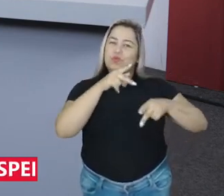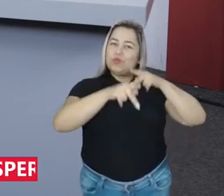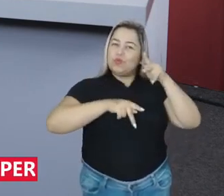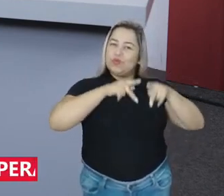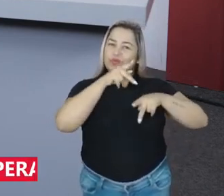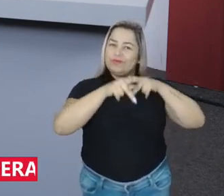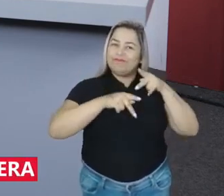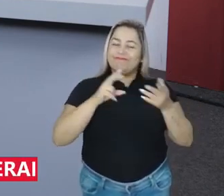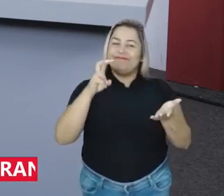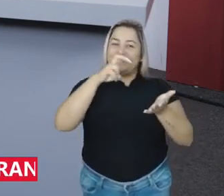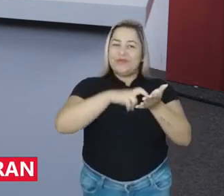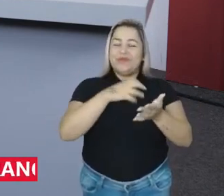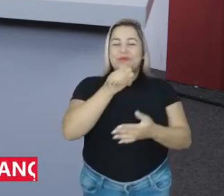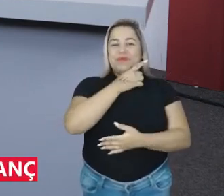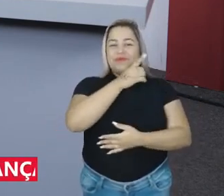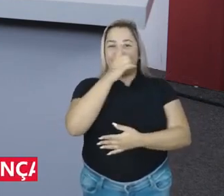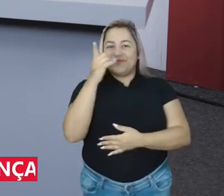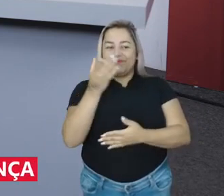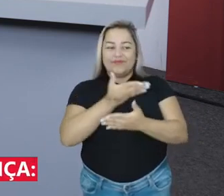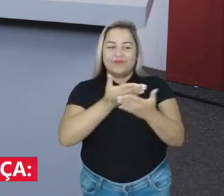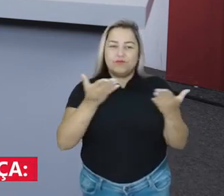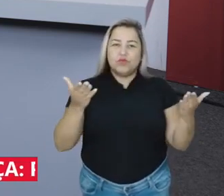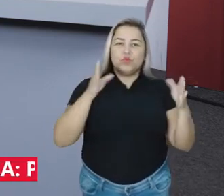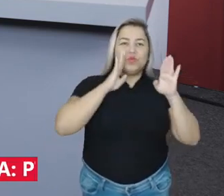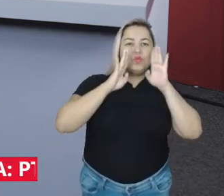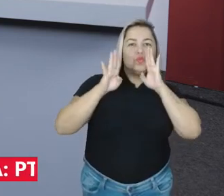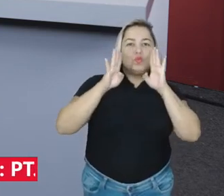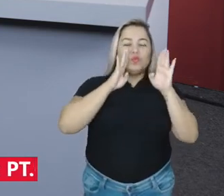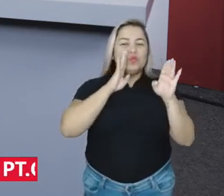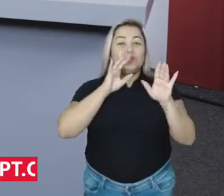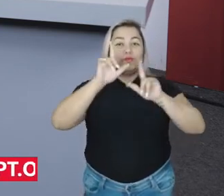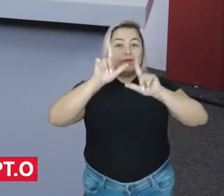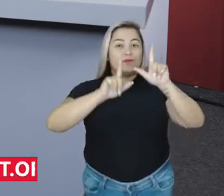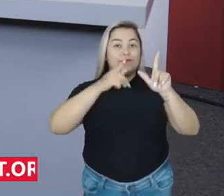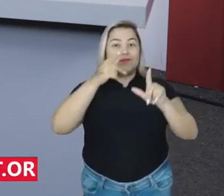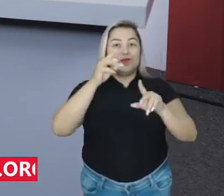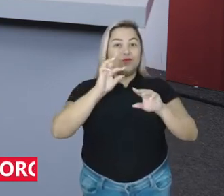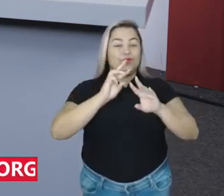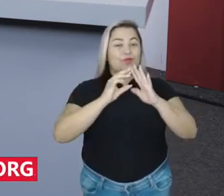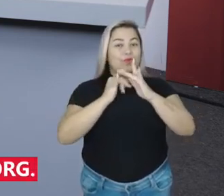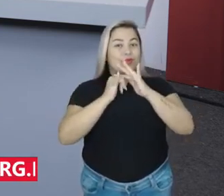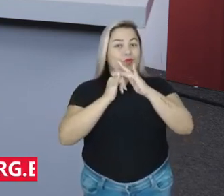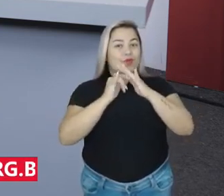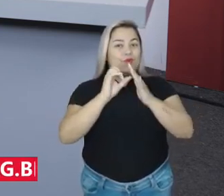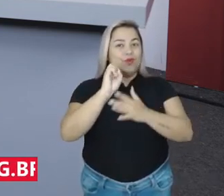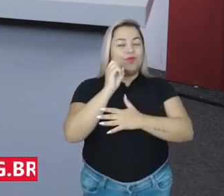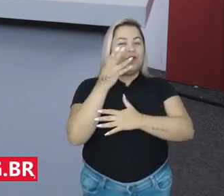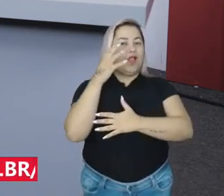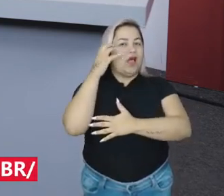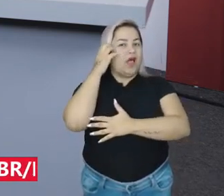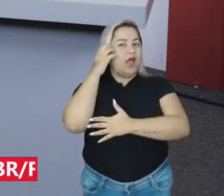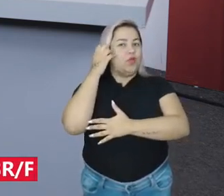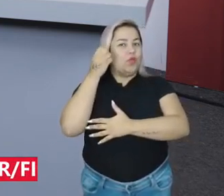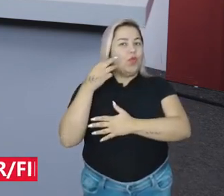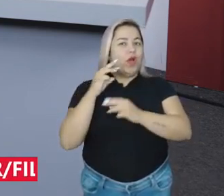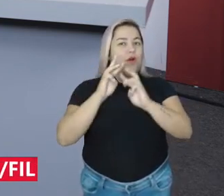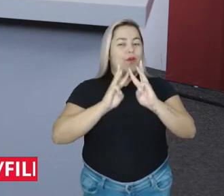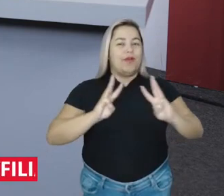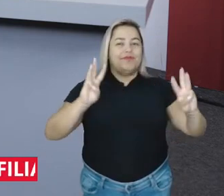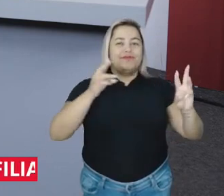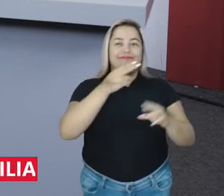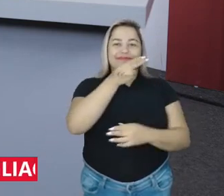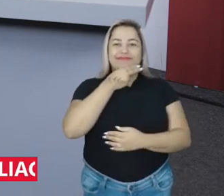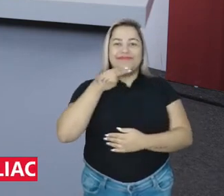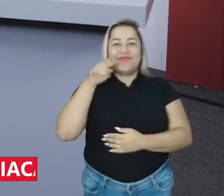manhã. Bom dia pra você que acompanha a gente pelo Facebook, pela TV PT no YouTube ou pela Rádio PT na web. Bom dia pra